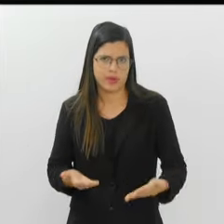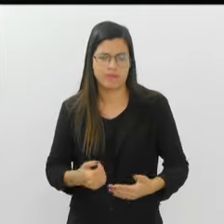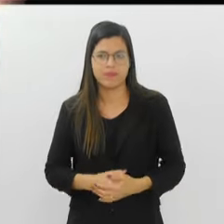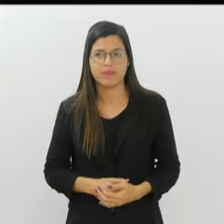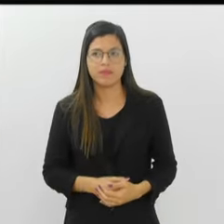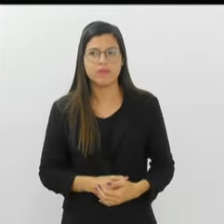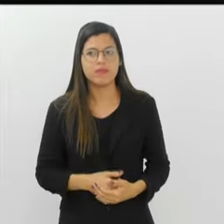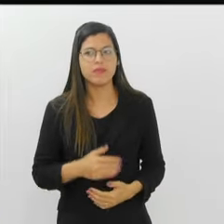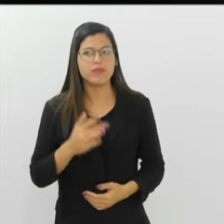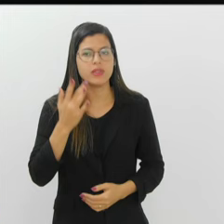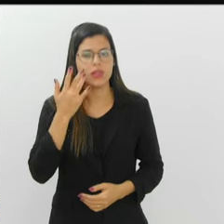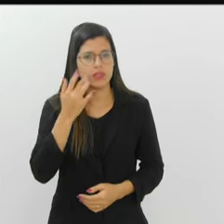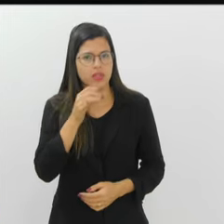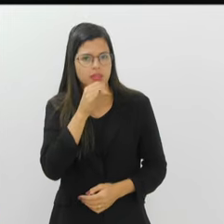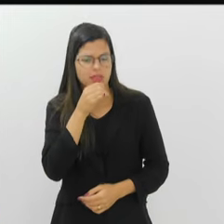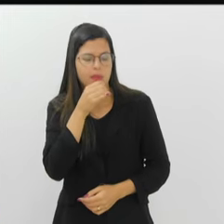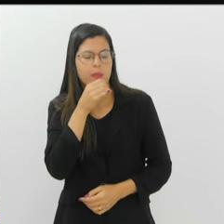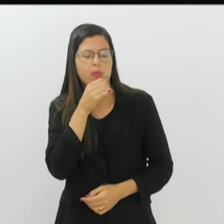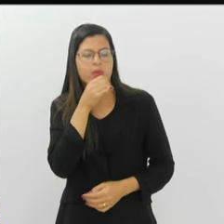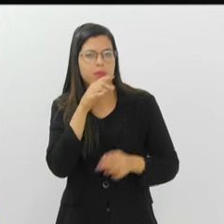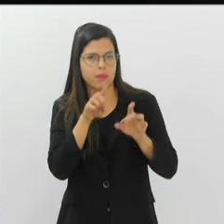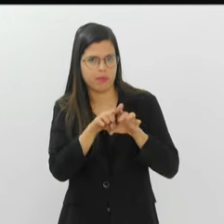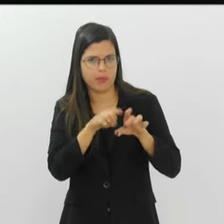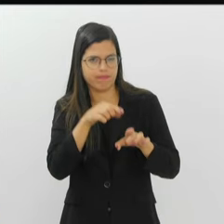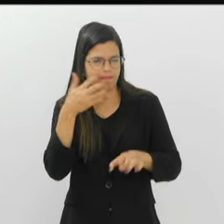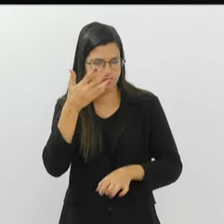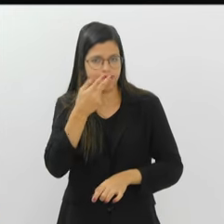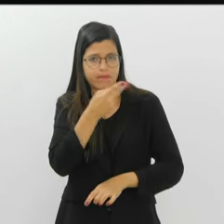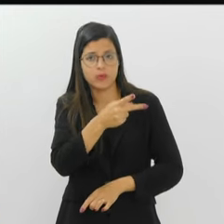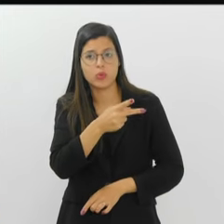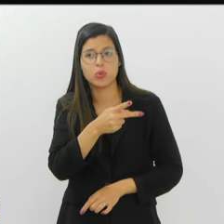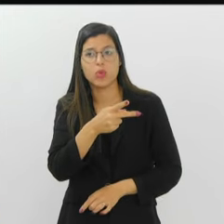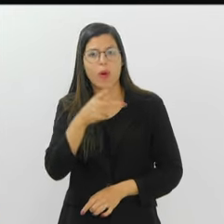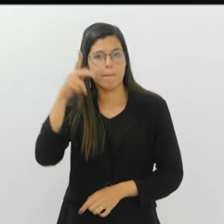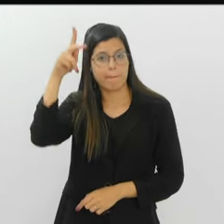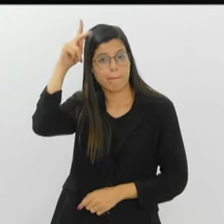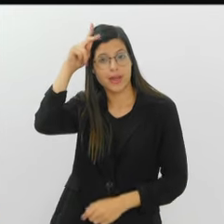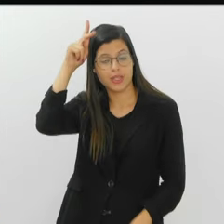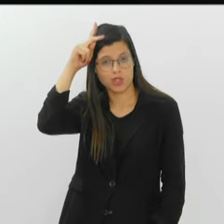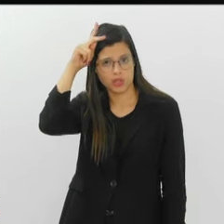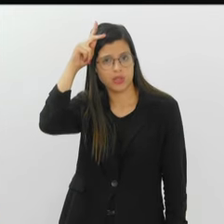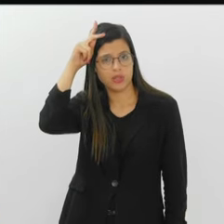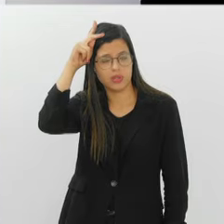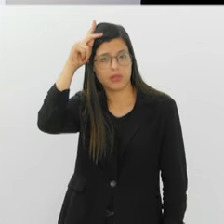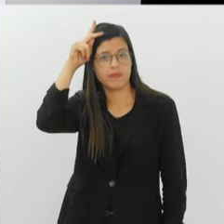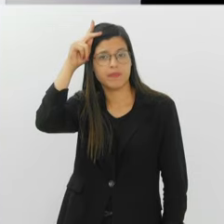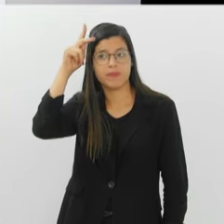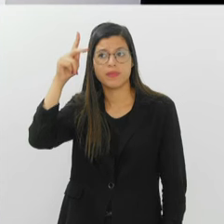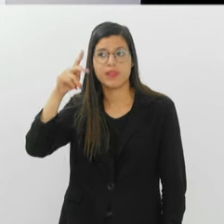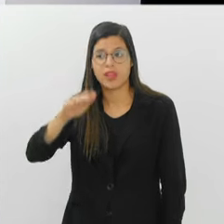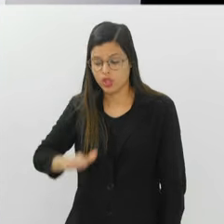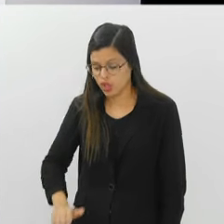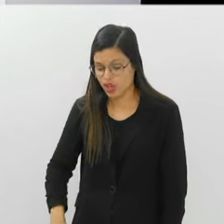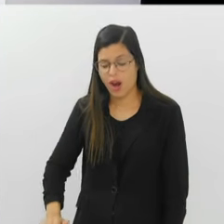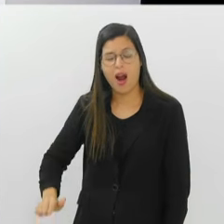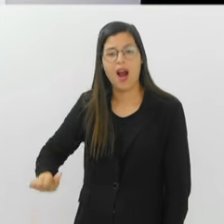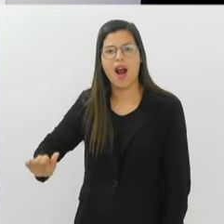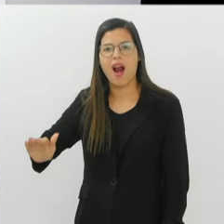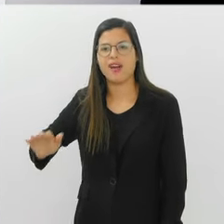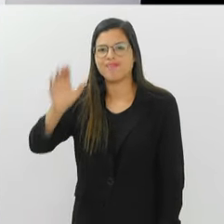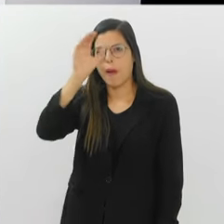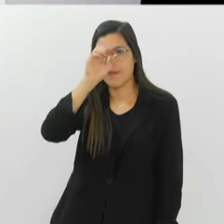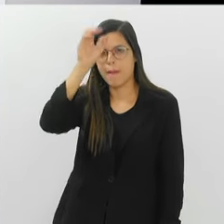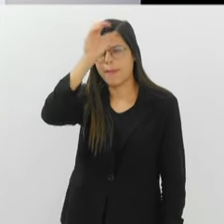e devolve. Eu acho, Cisne, que a pode pegar como exemplo a sua fala e citar, por exemplo, Parintins. Desde